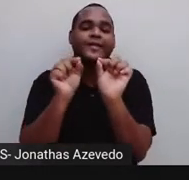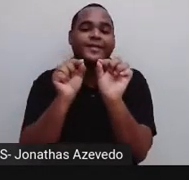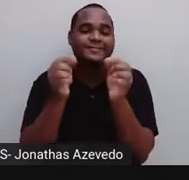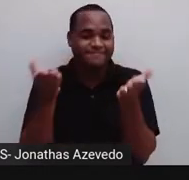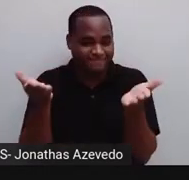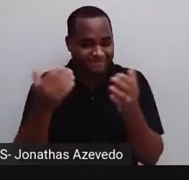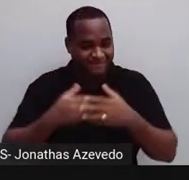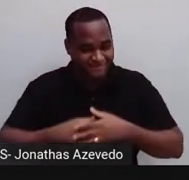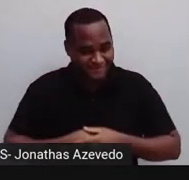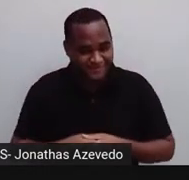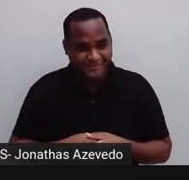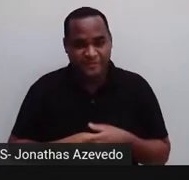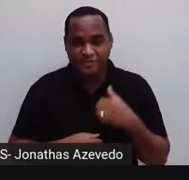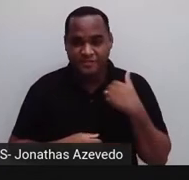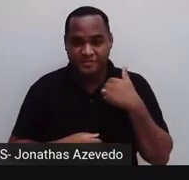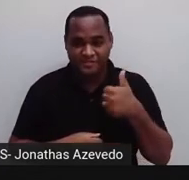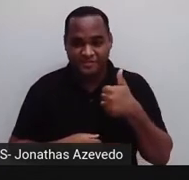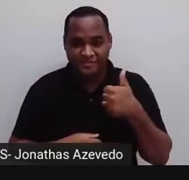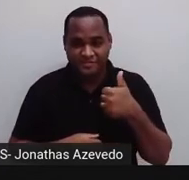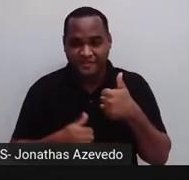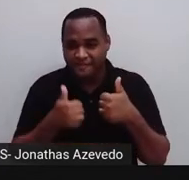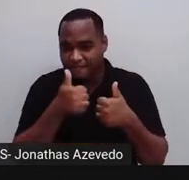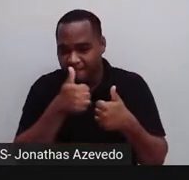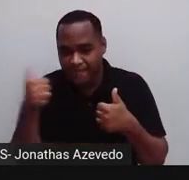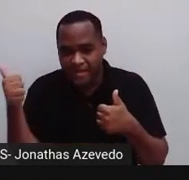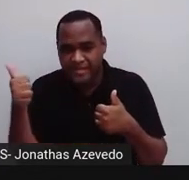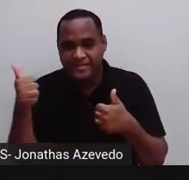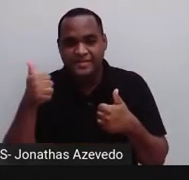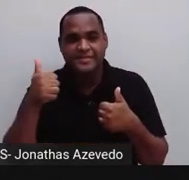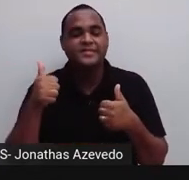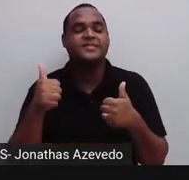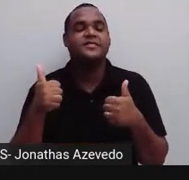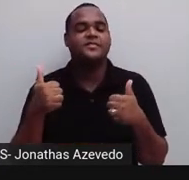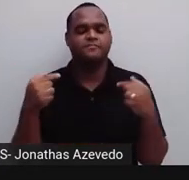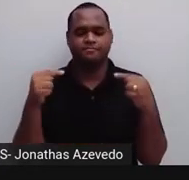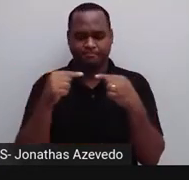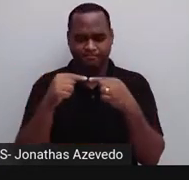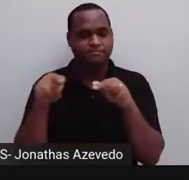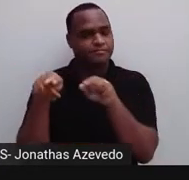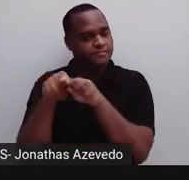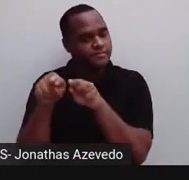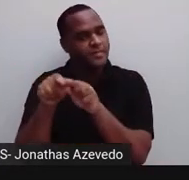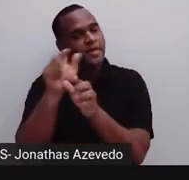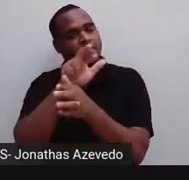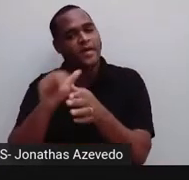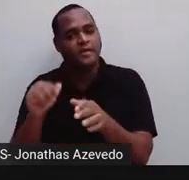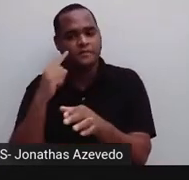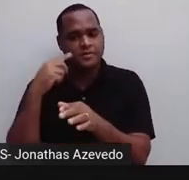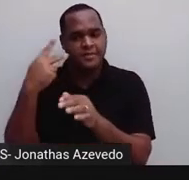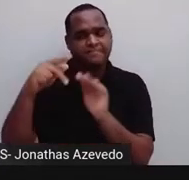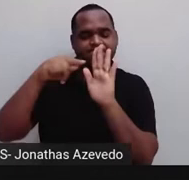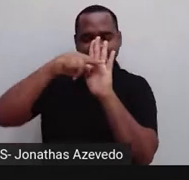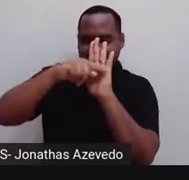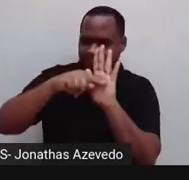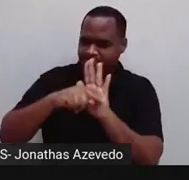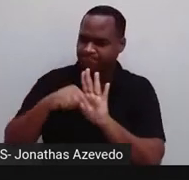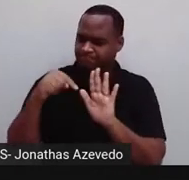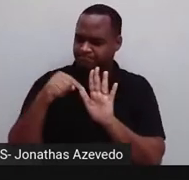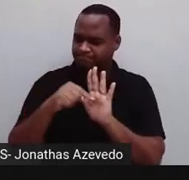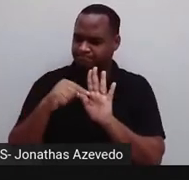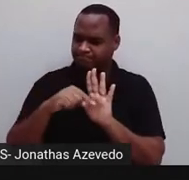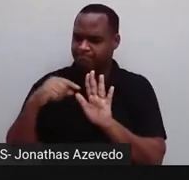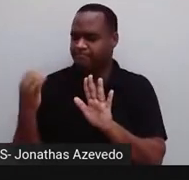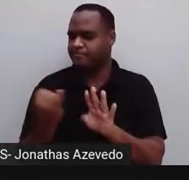aula. Tá bom? Beleza? Então, também, esses momentos de avaliação foram momentos